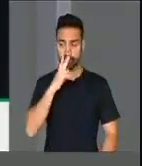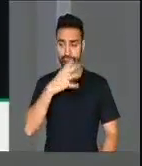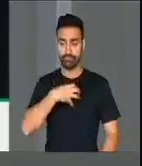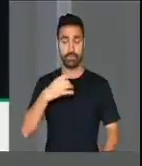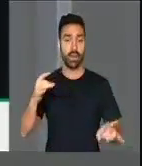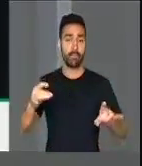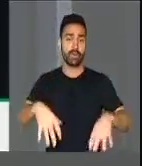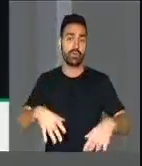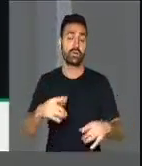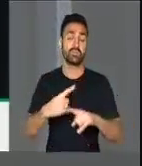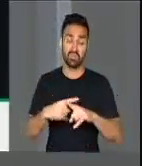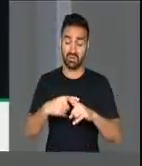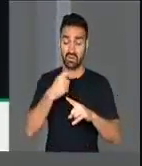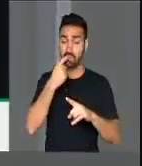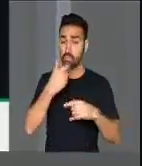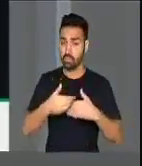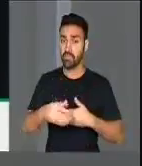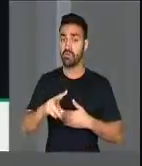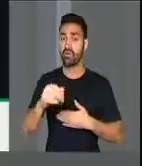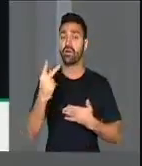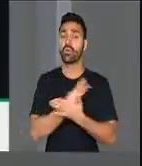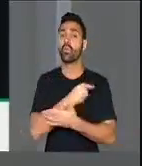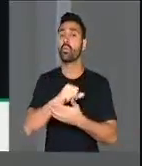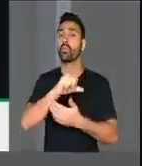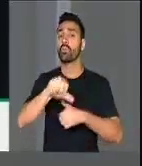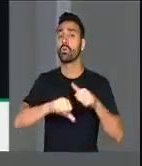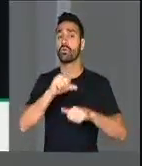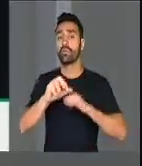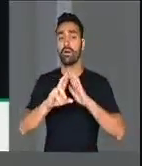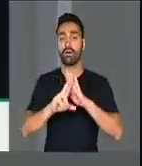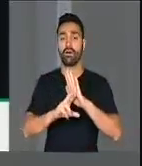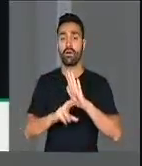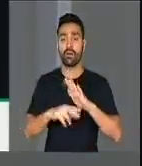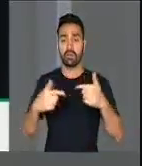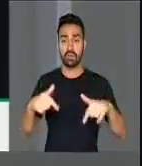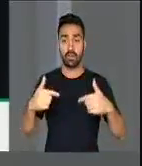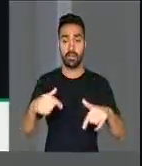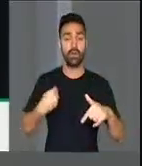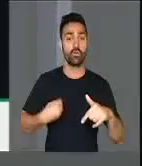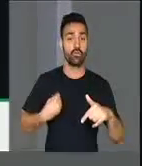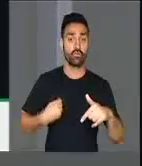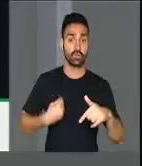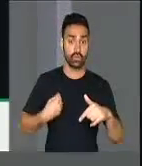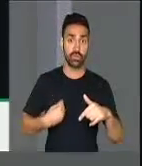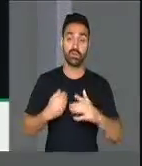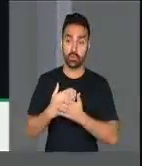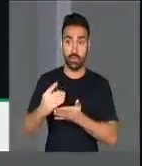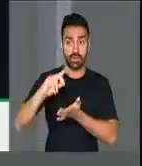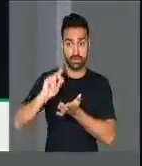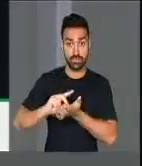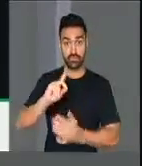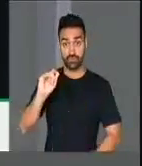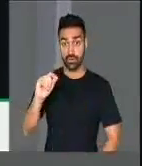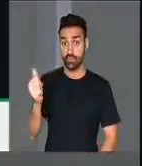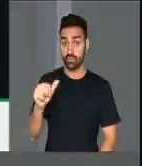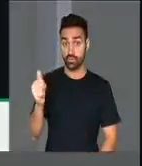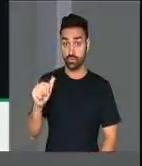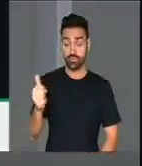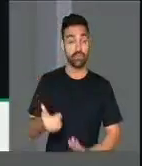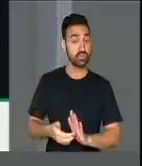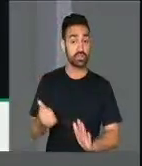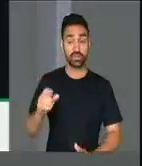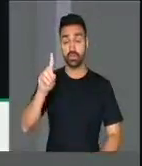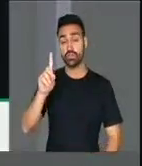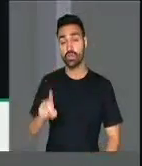daqui a pouco teremos a reforma trabalhista funcionando a partir do dia 11, que retira os direitos